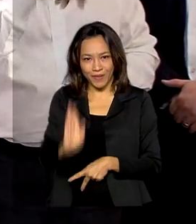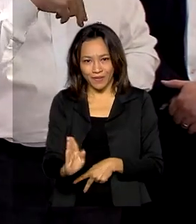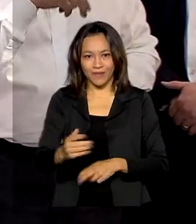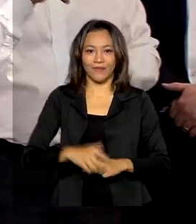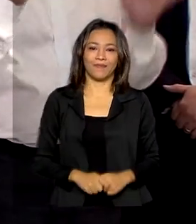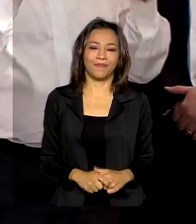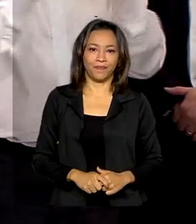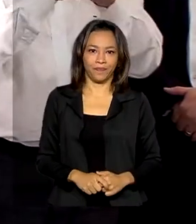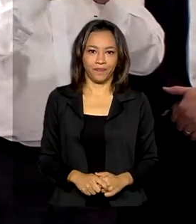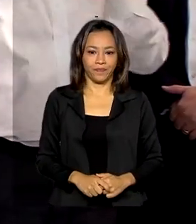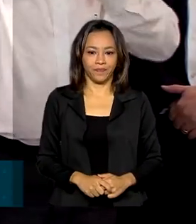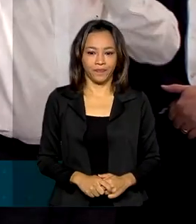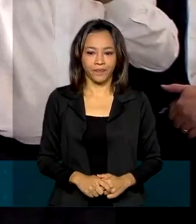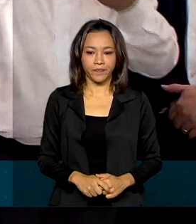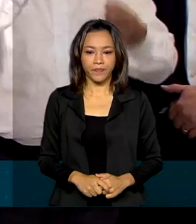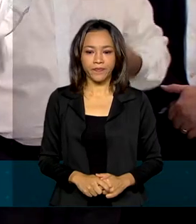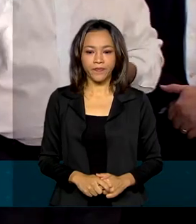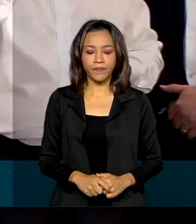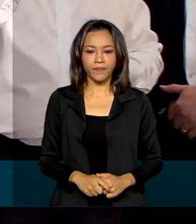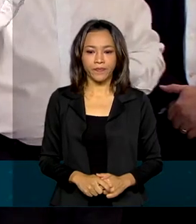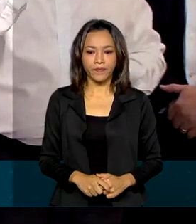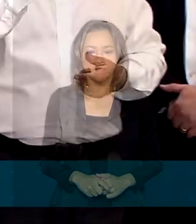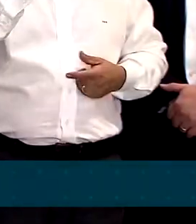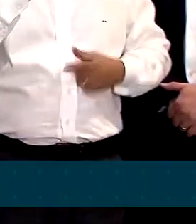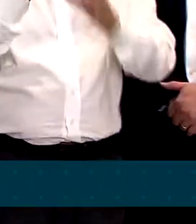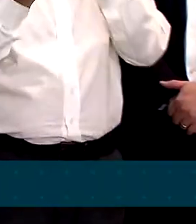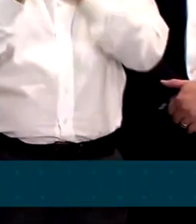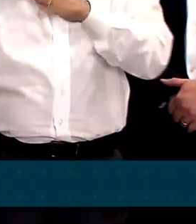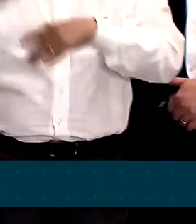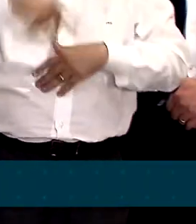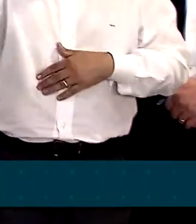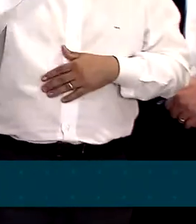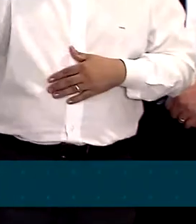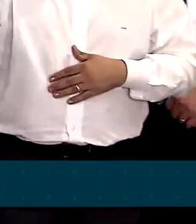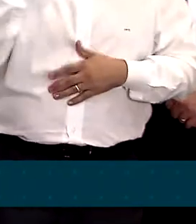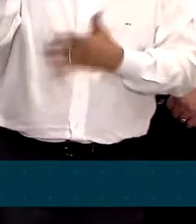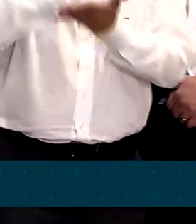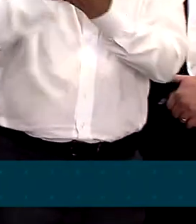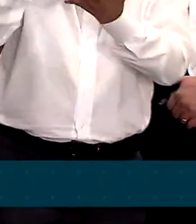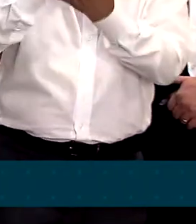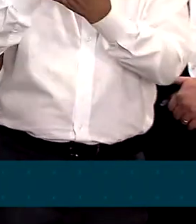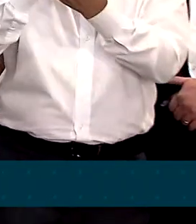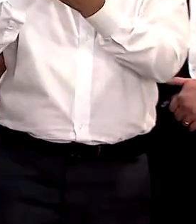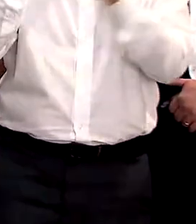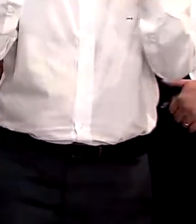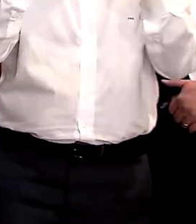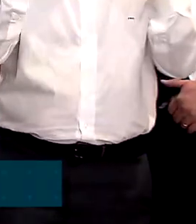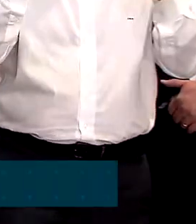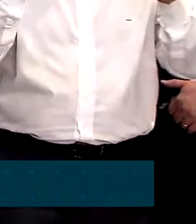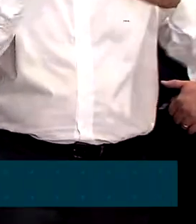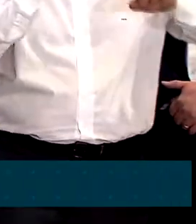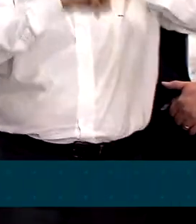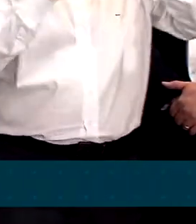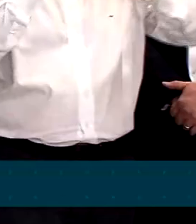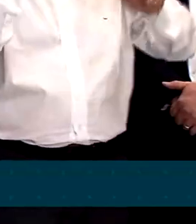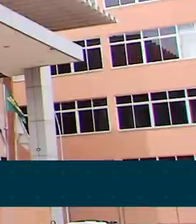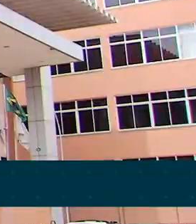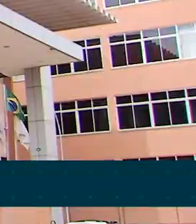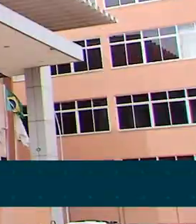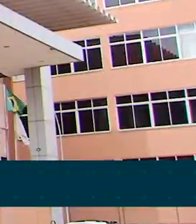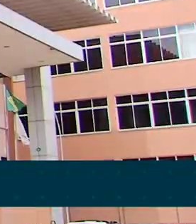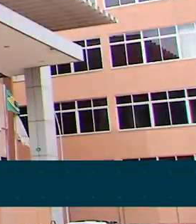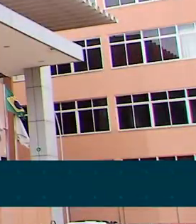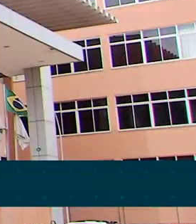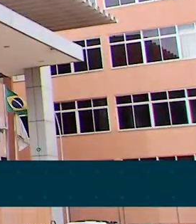vacinas fabricadas no Brasil ou dentro de um grande contrato que tem dado o respaldo à nossa vacinação.